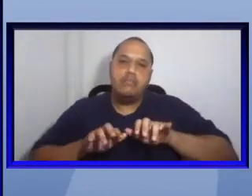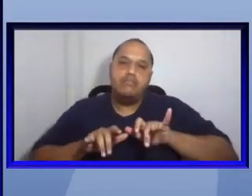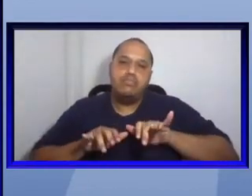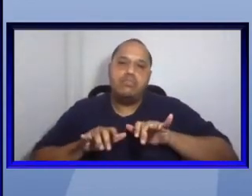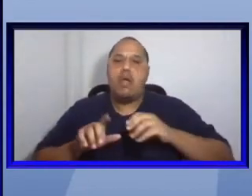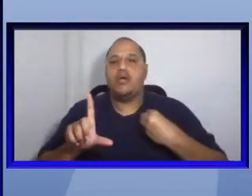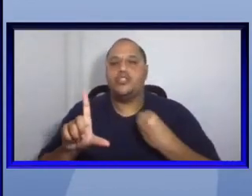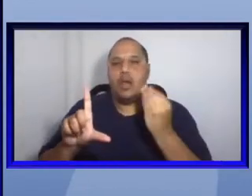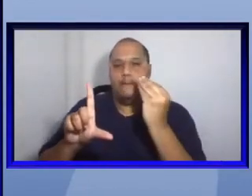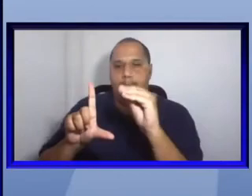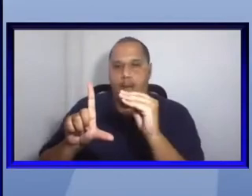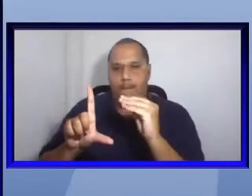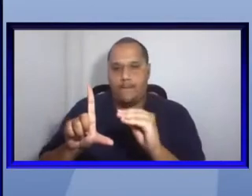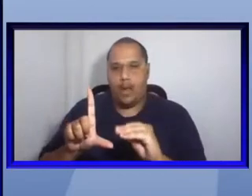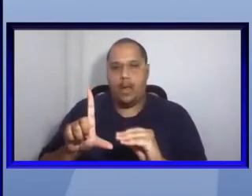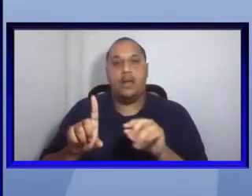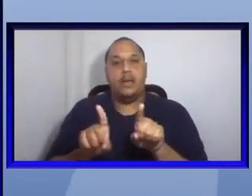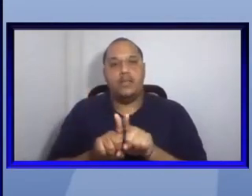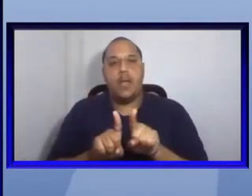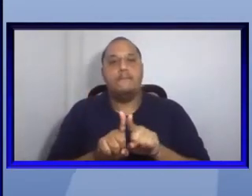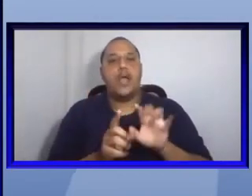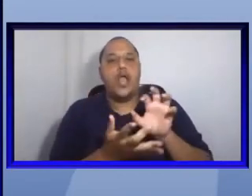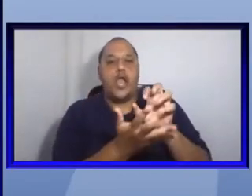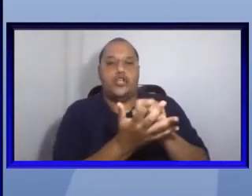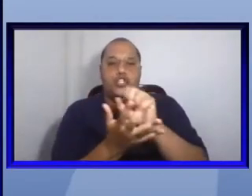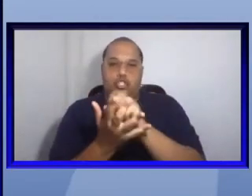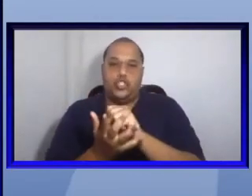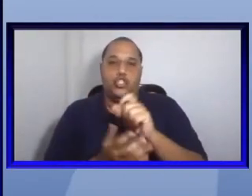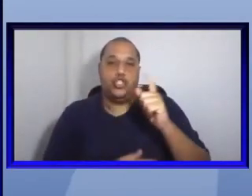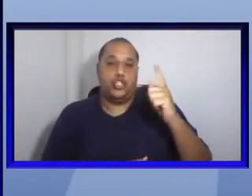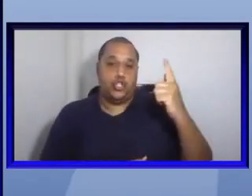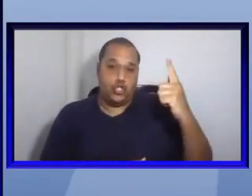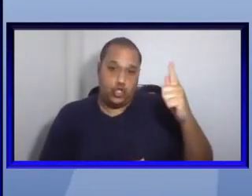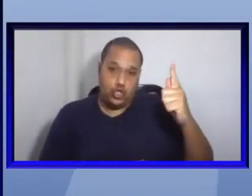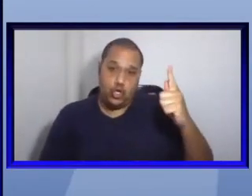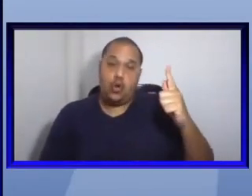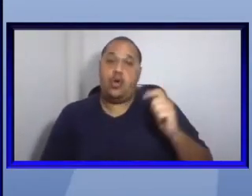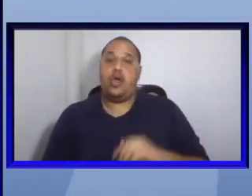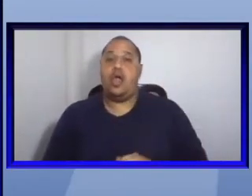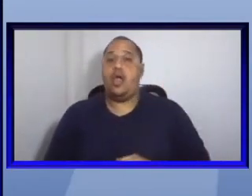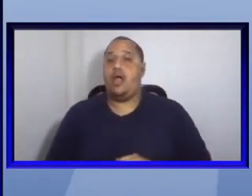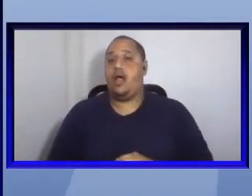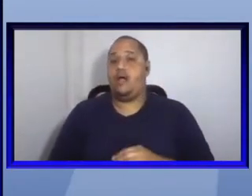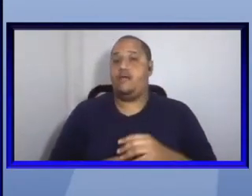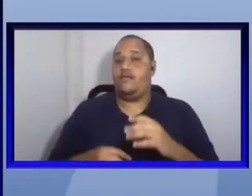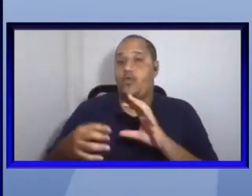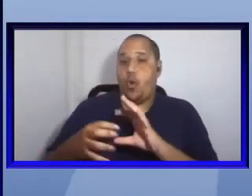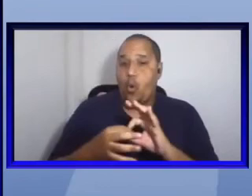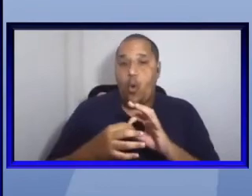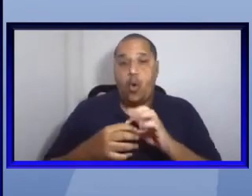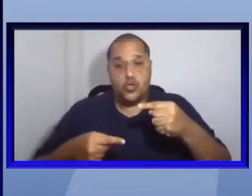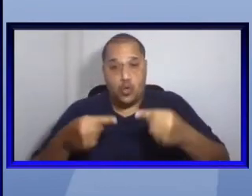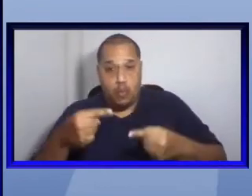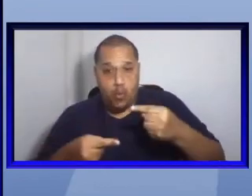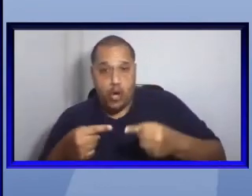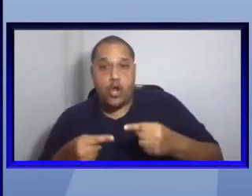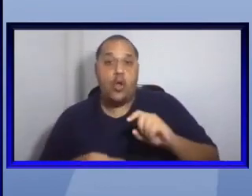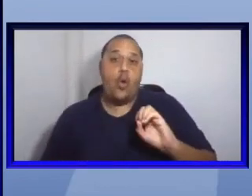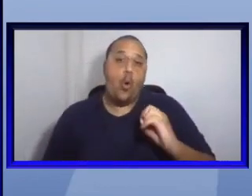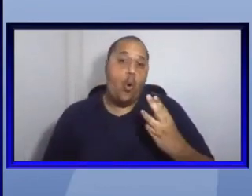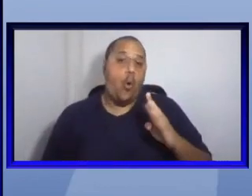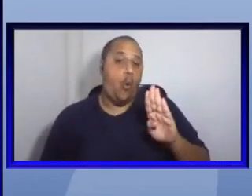de registros geográficos no país por estados políticos ou por bioma ou por